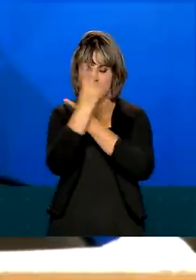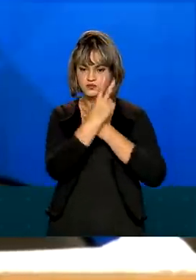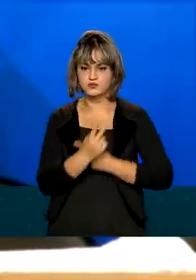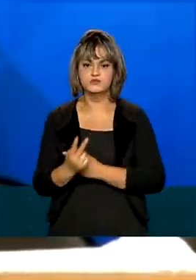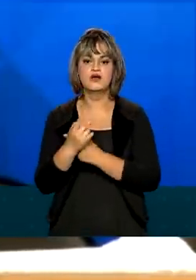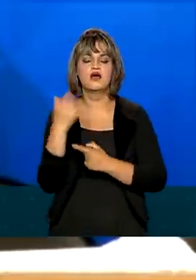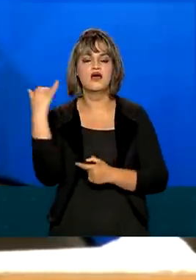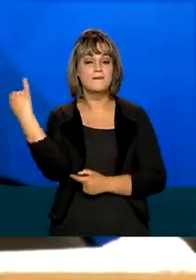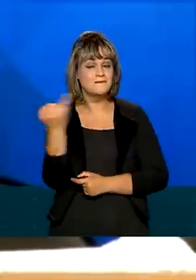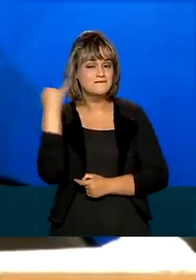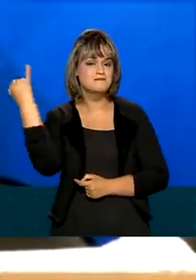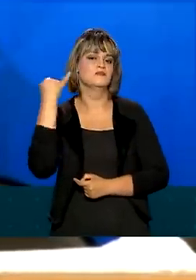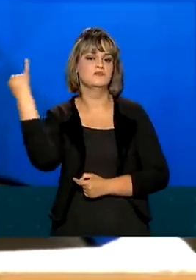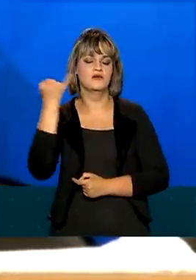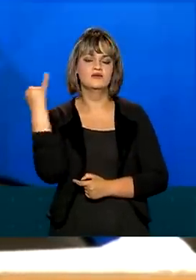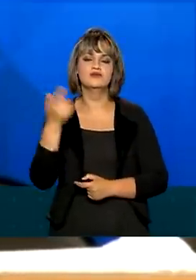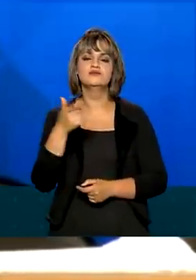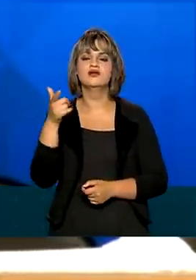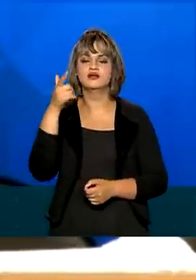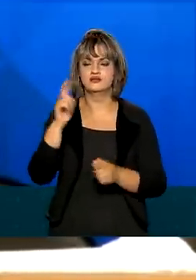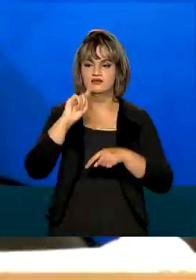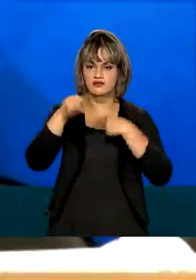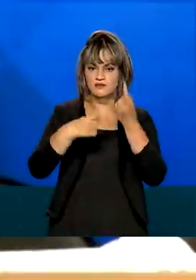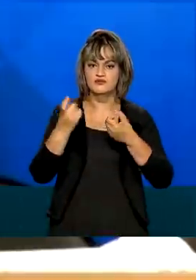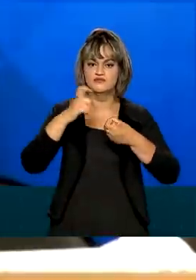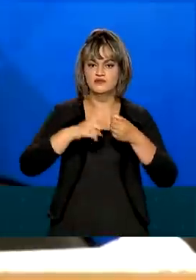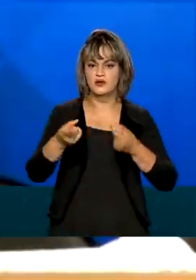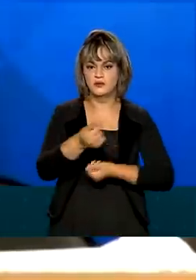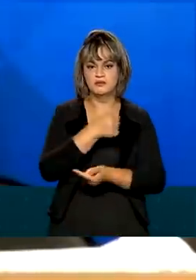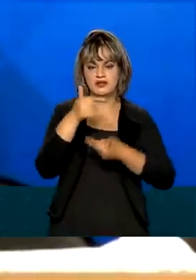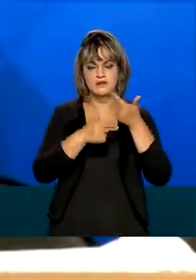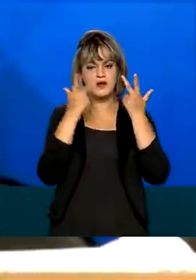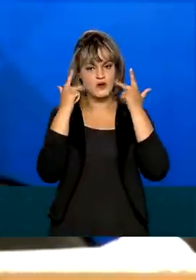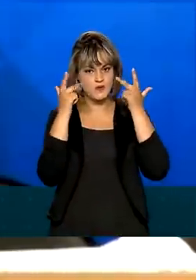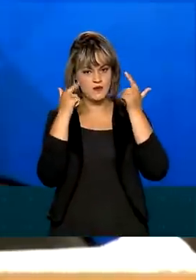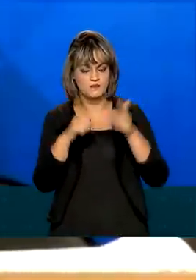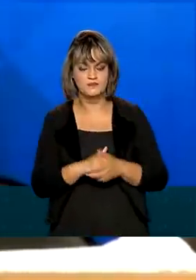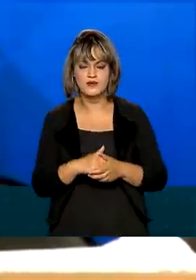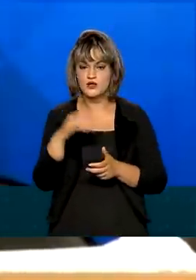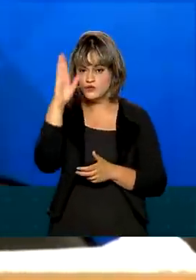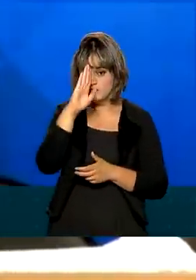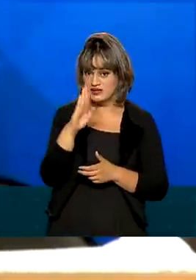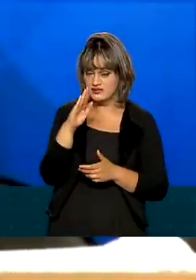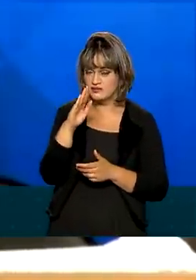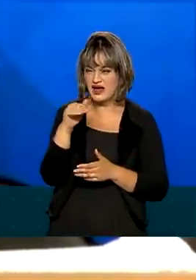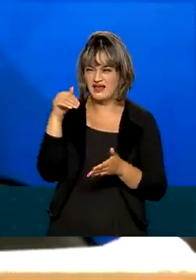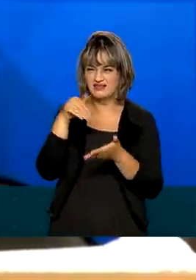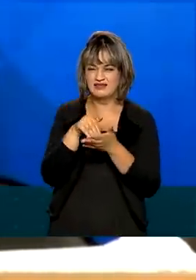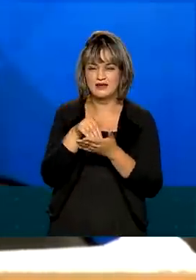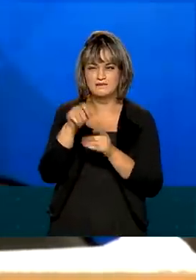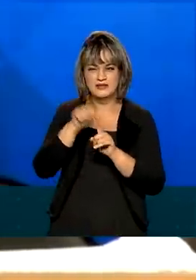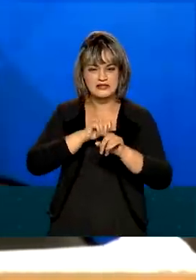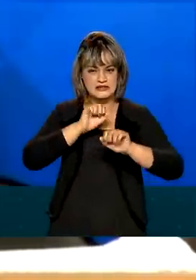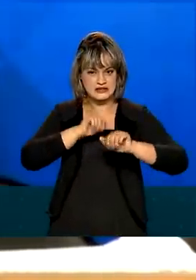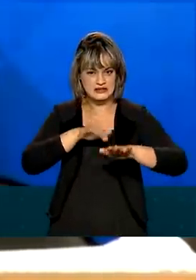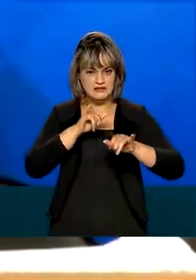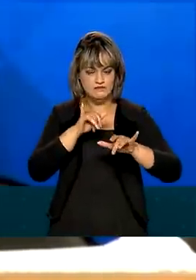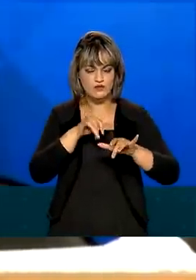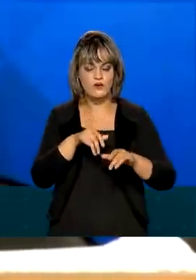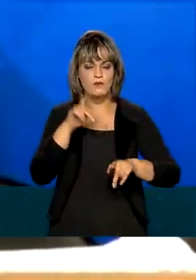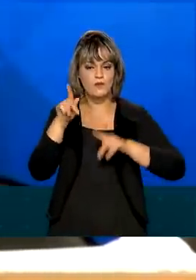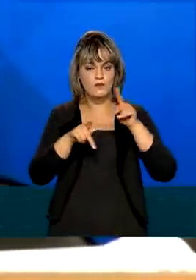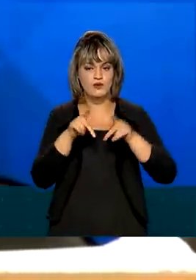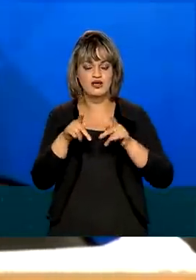são imprescindíveis para a retomada da economia global. No Brasil, até setembro, teremos a totalidade da